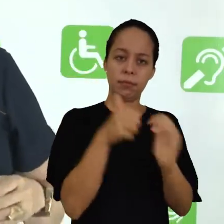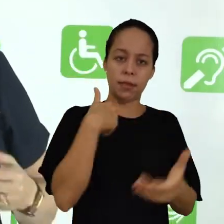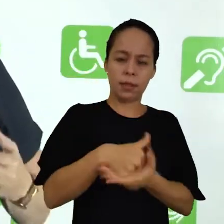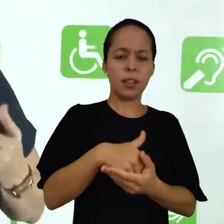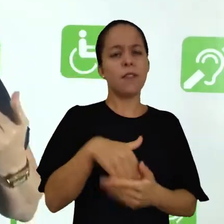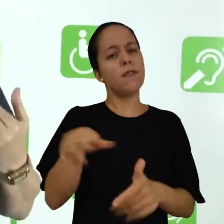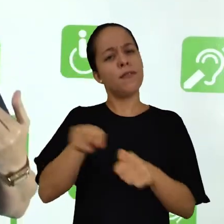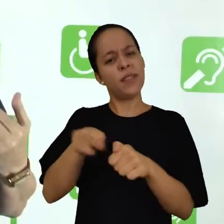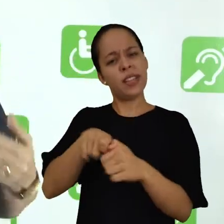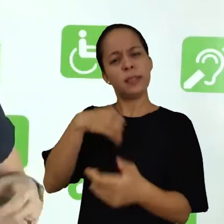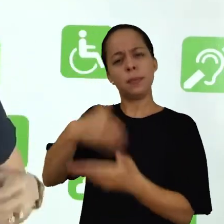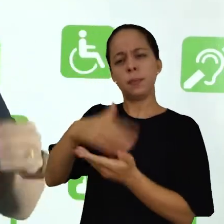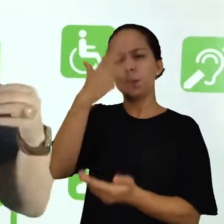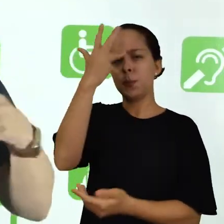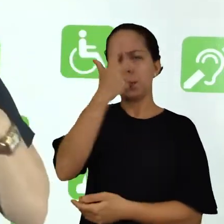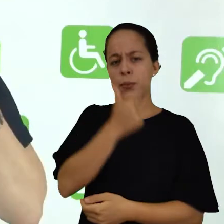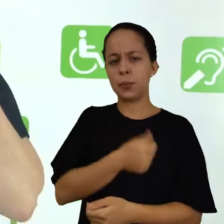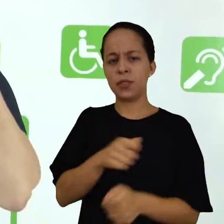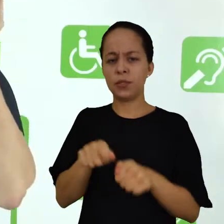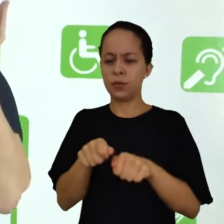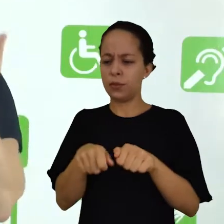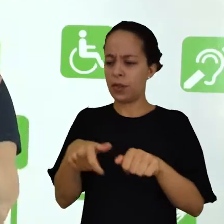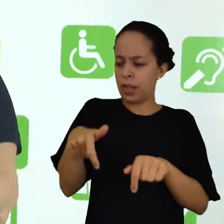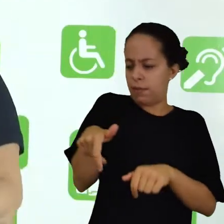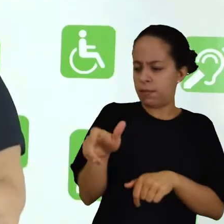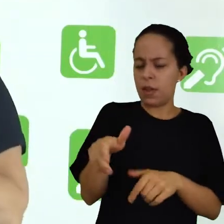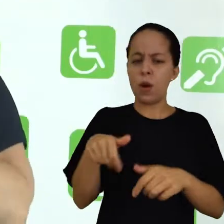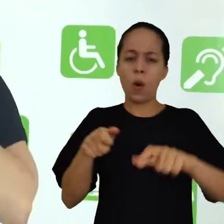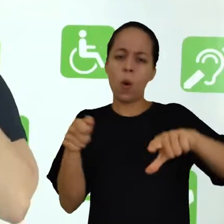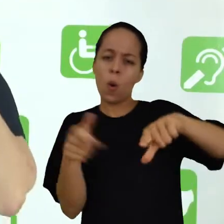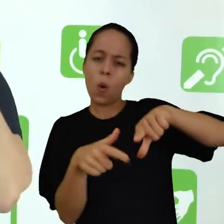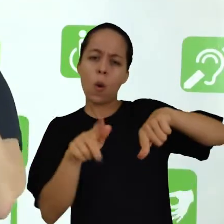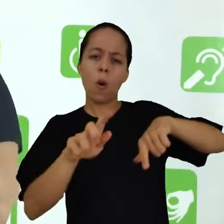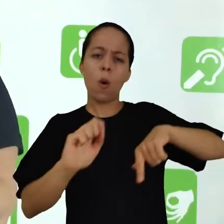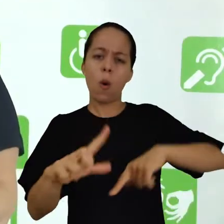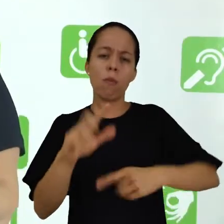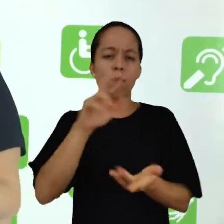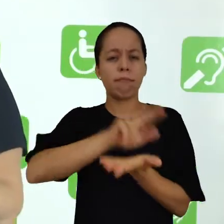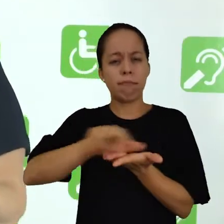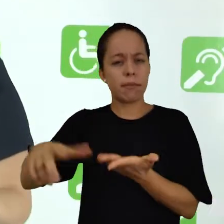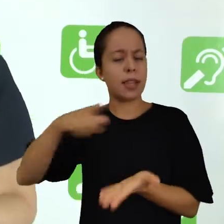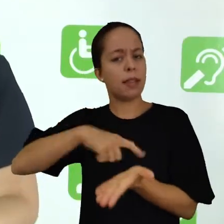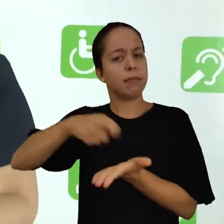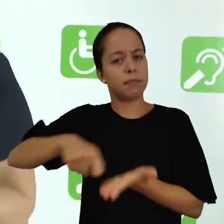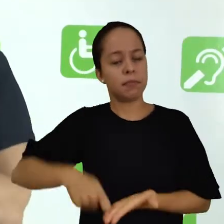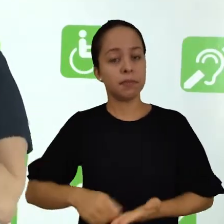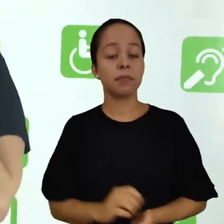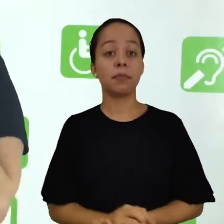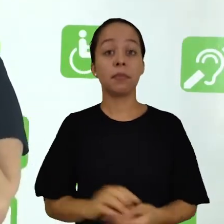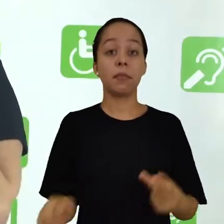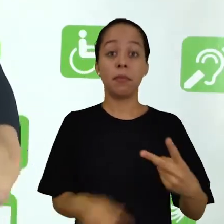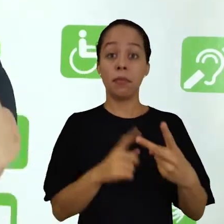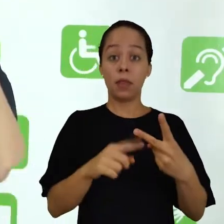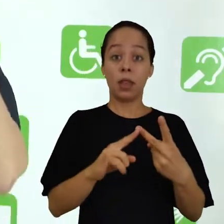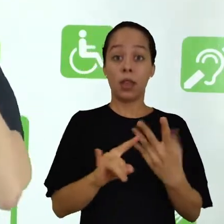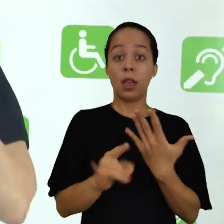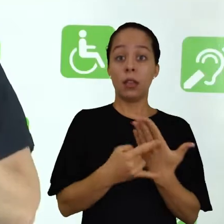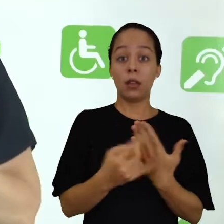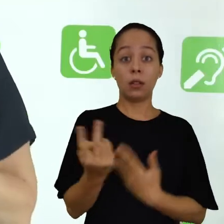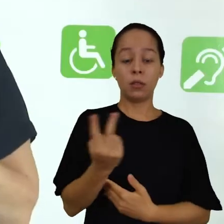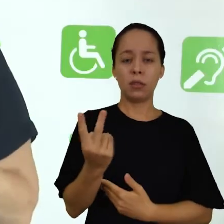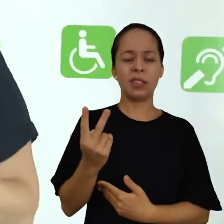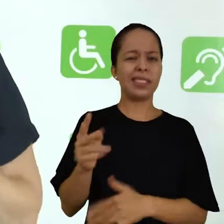fez lindas jogadas de calcanhar, que ele encantou a plateia presente, que ele deu vários autógrafos. Já na resenha dois, esses